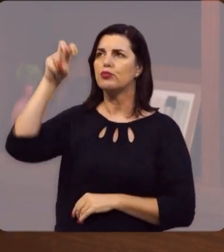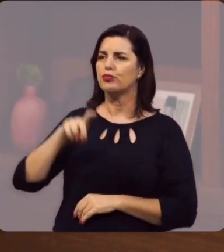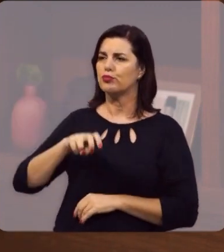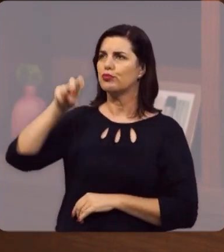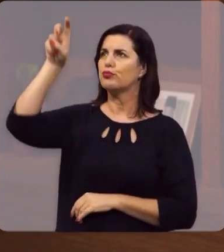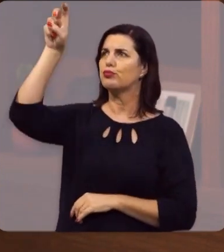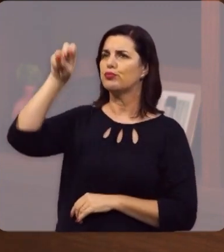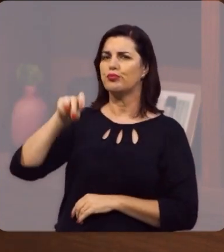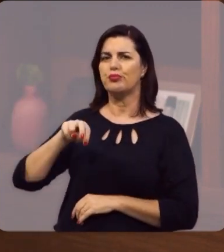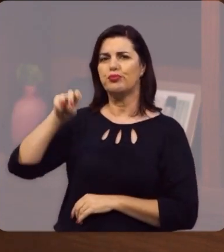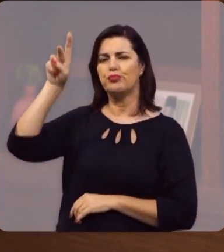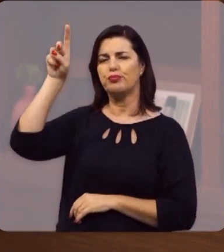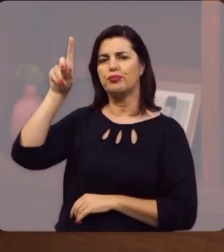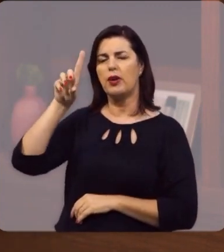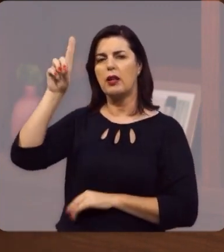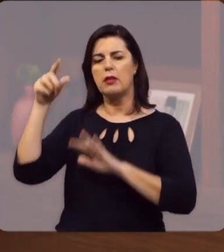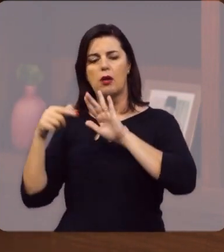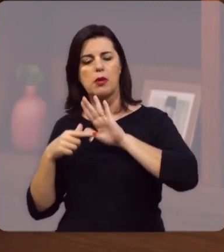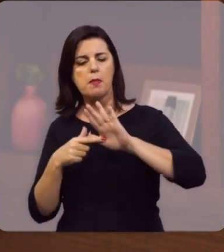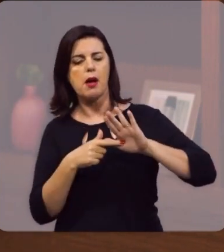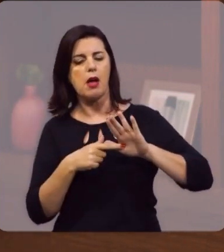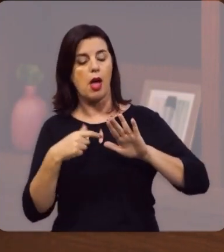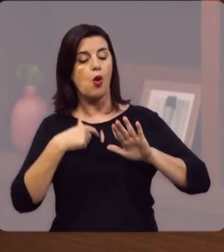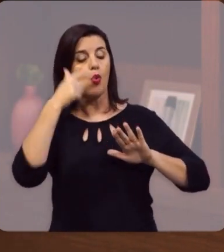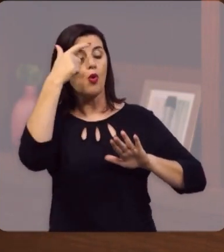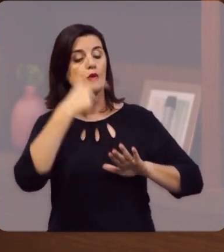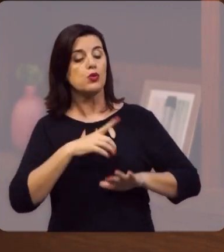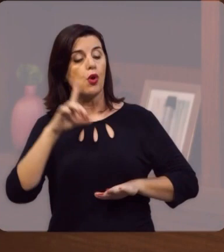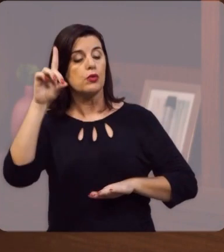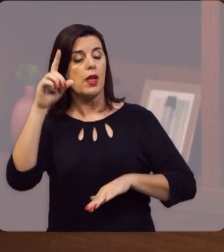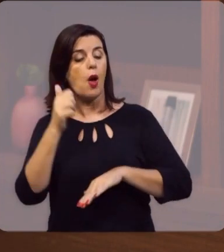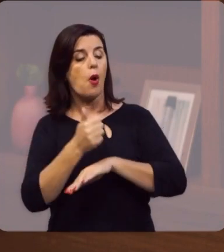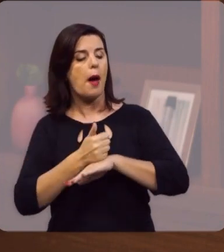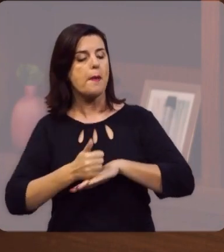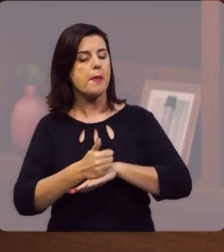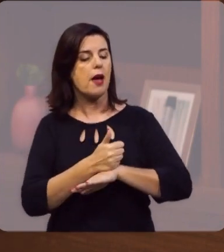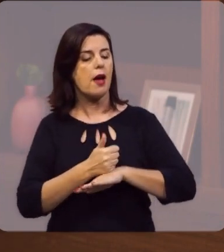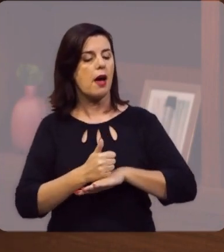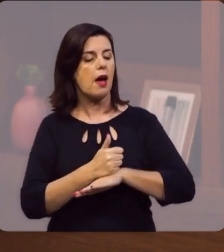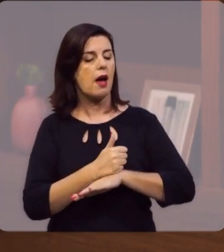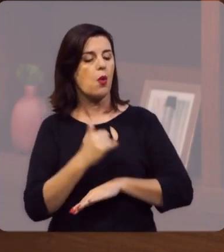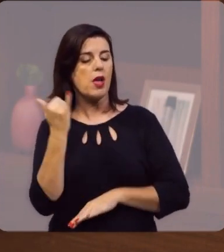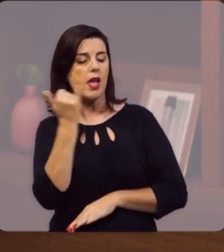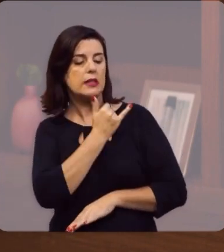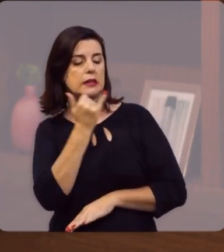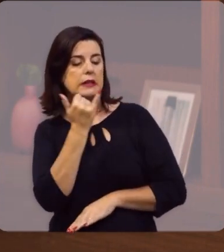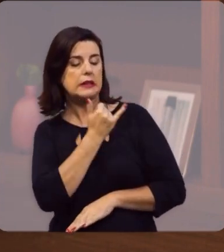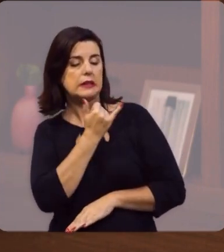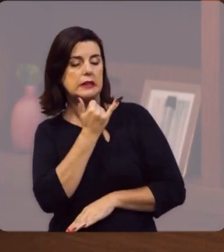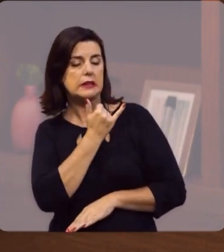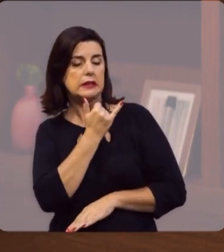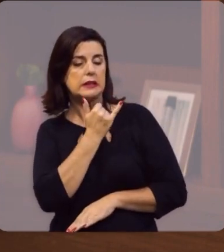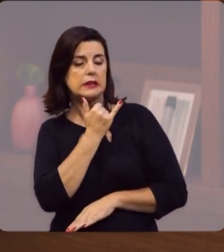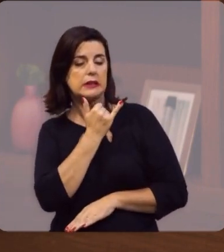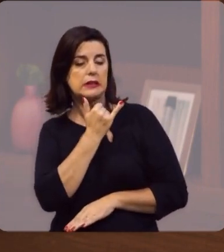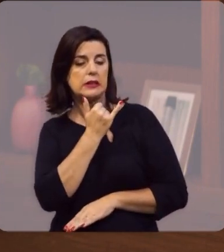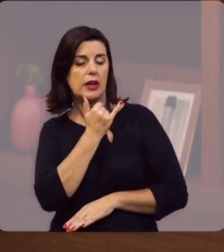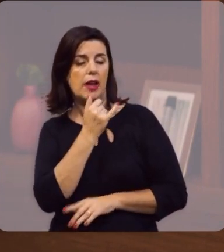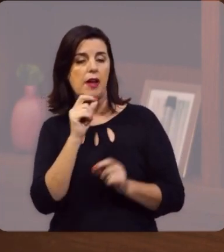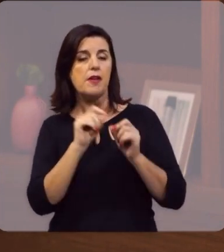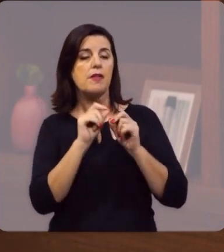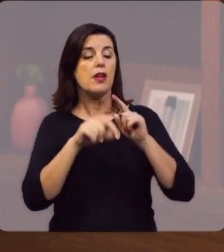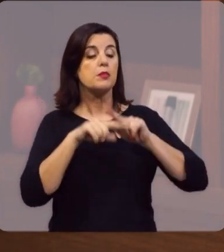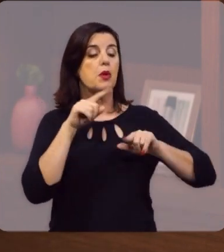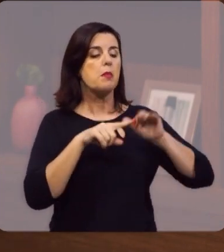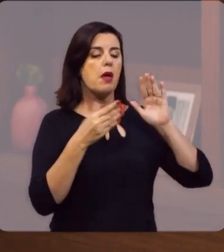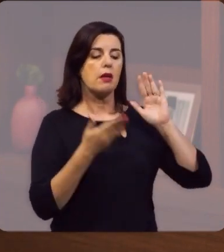desciam por essa escada. E Deus apareceu para ele e diz, eu sou o Deus de Abraão, o Deus de Isaac. E